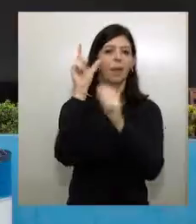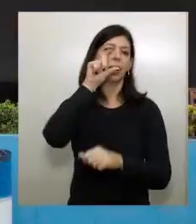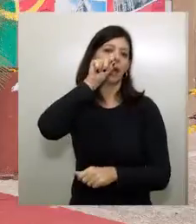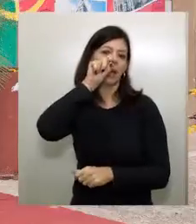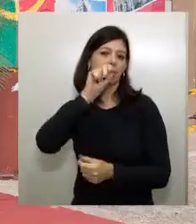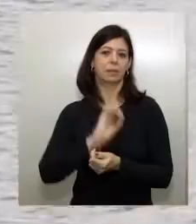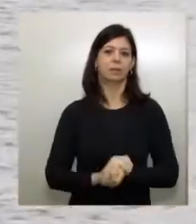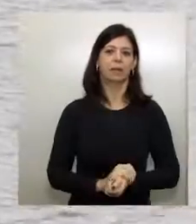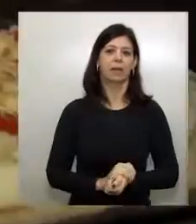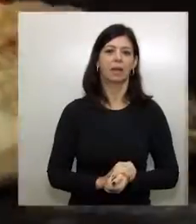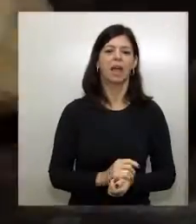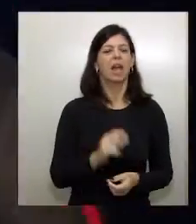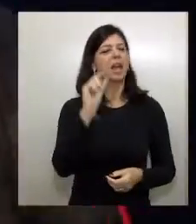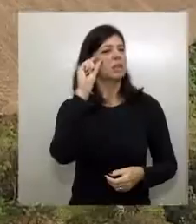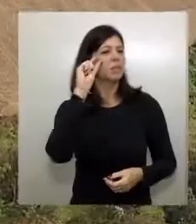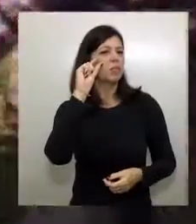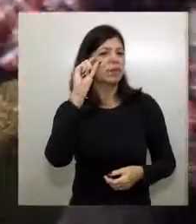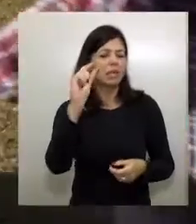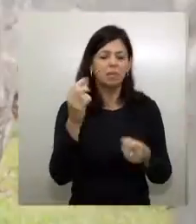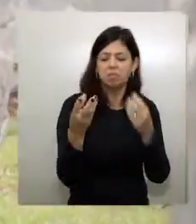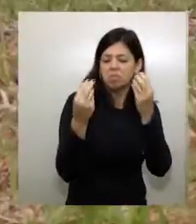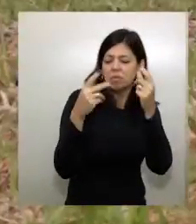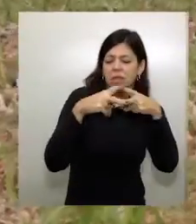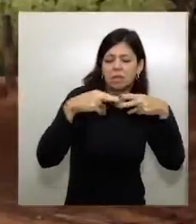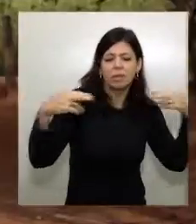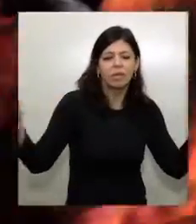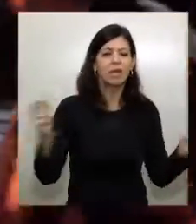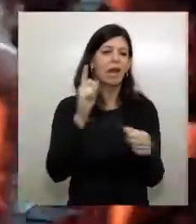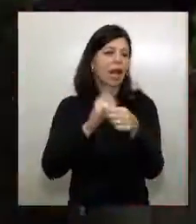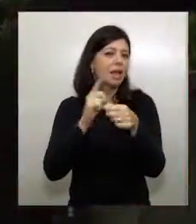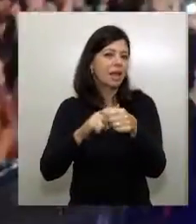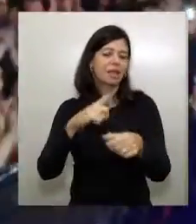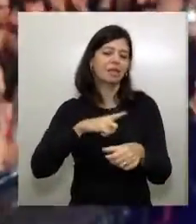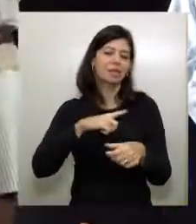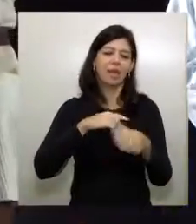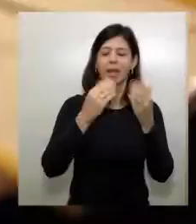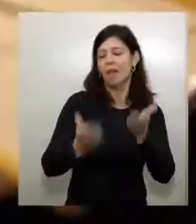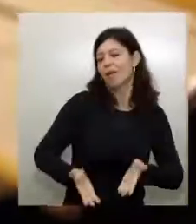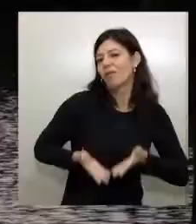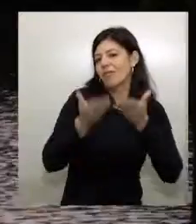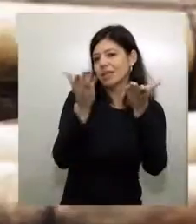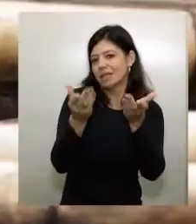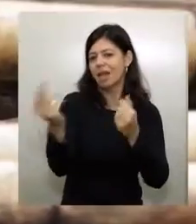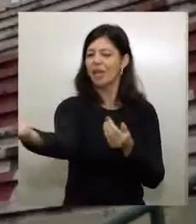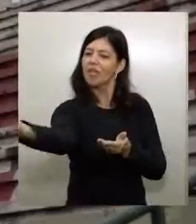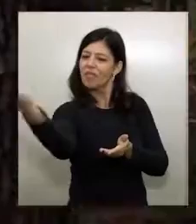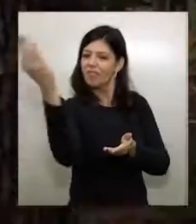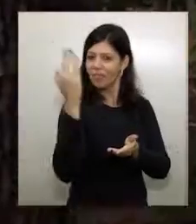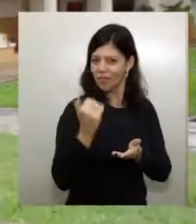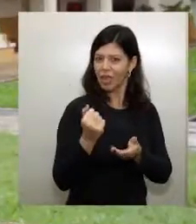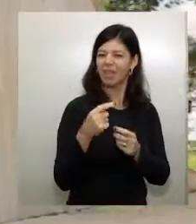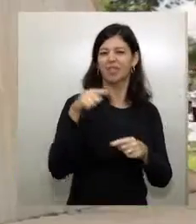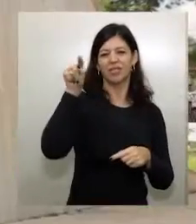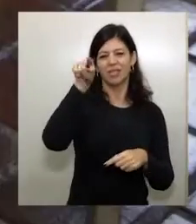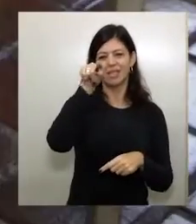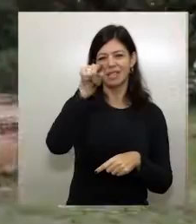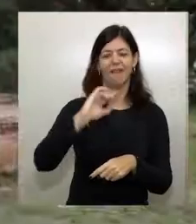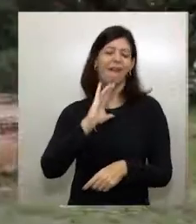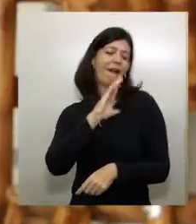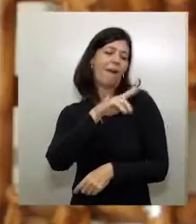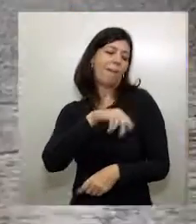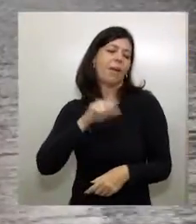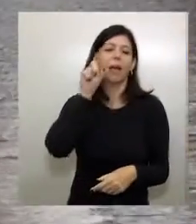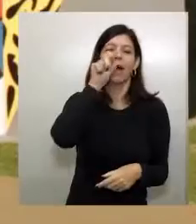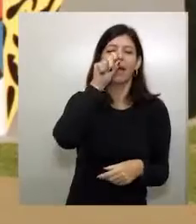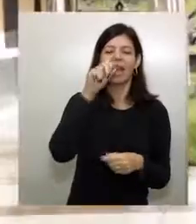APAI de Araras. Esse é só um pouquinho do muito que Araras tem a oferecer a seus visitantes. Venha conferir, você vai